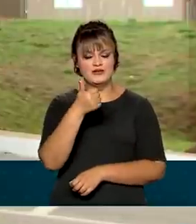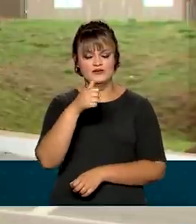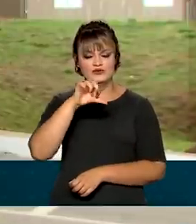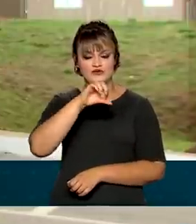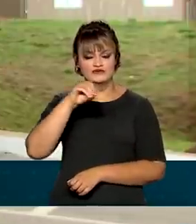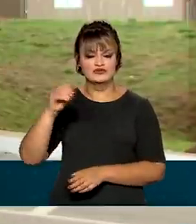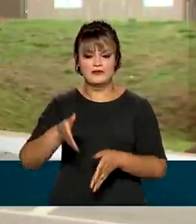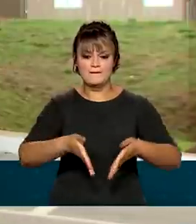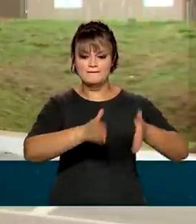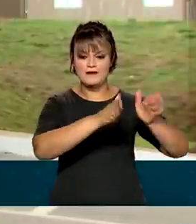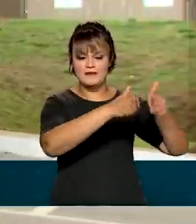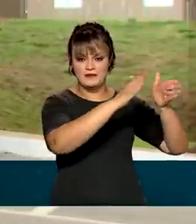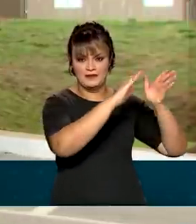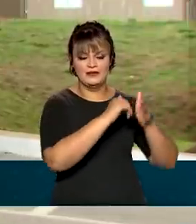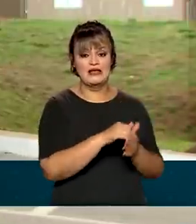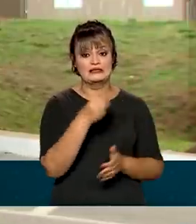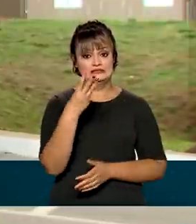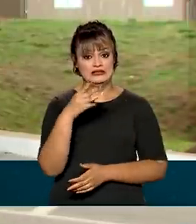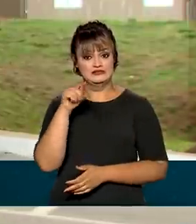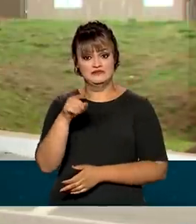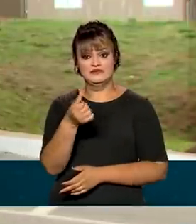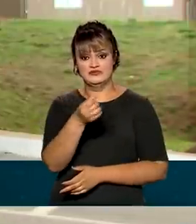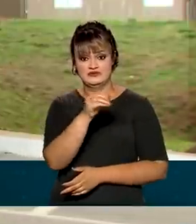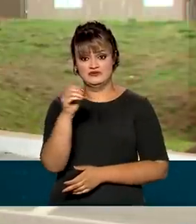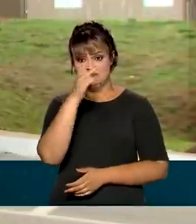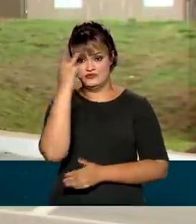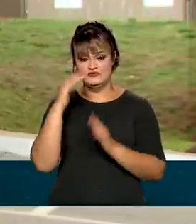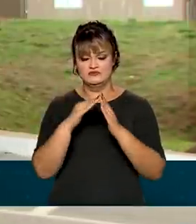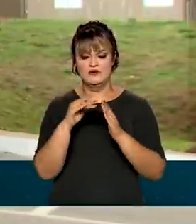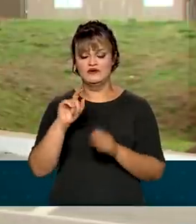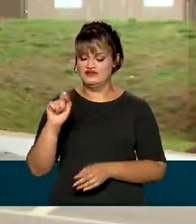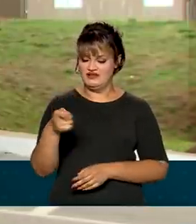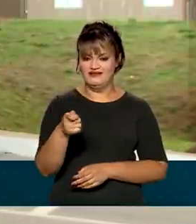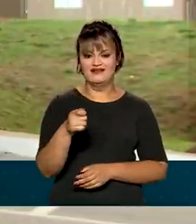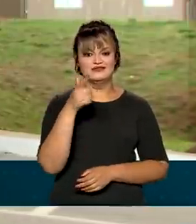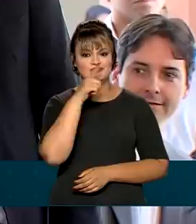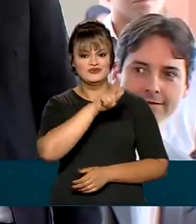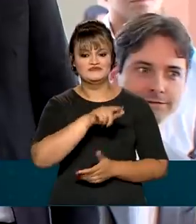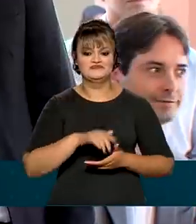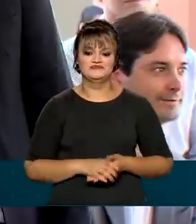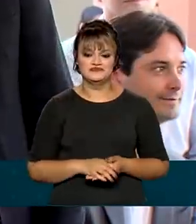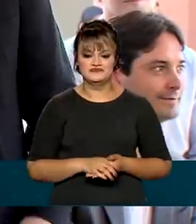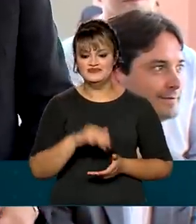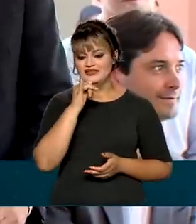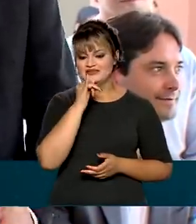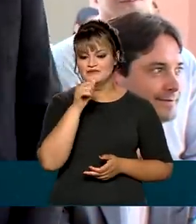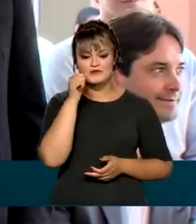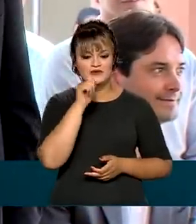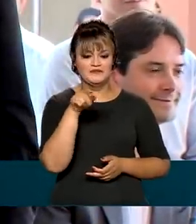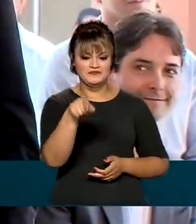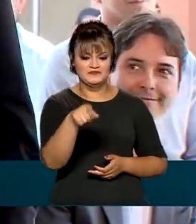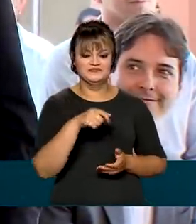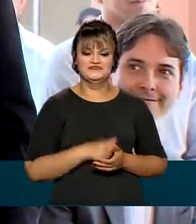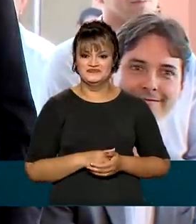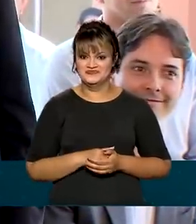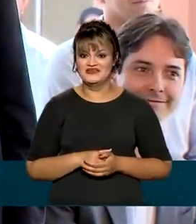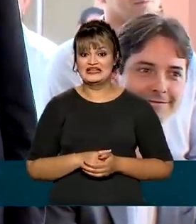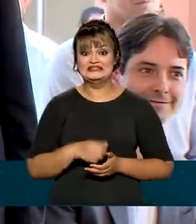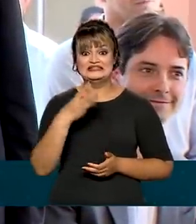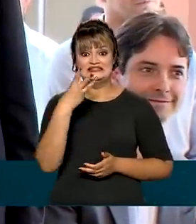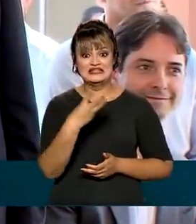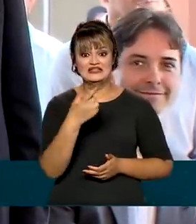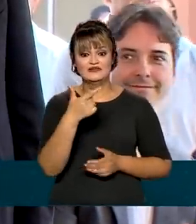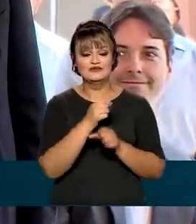apartamentos e 3.600 pessoas com a chave da casa própria. Uma delas é a Rosilene, que depois de